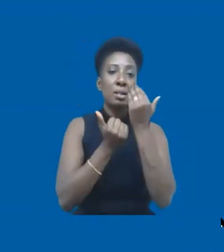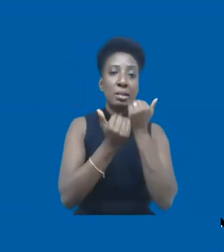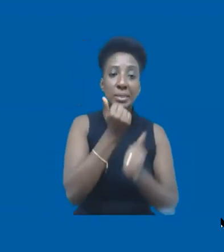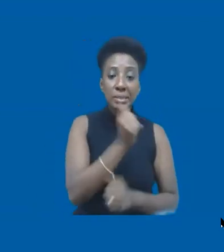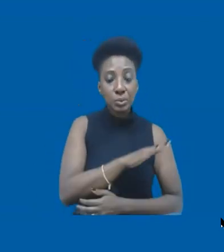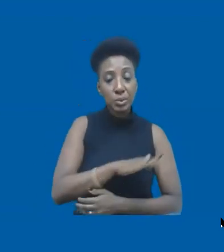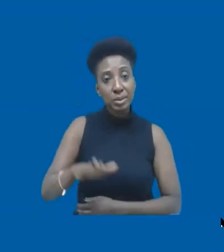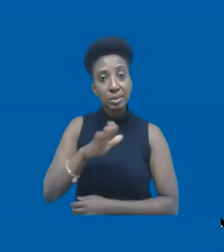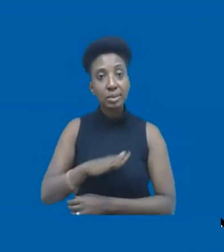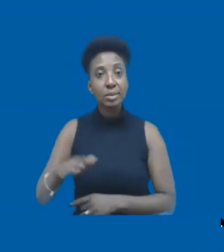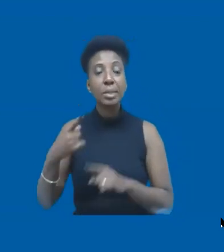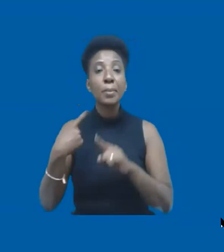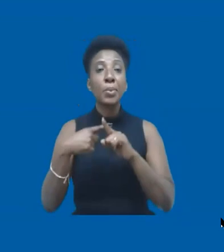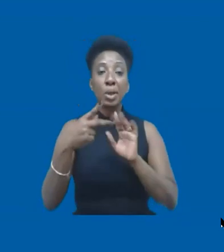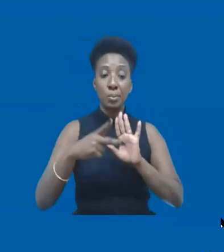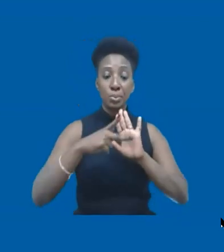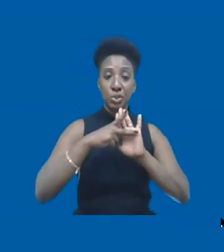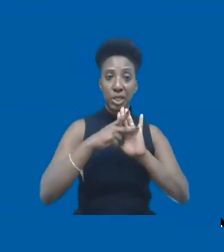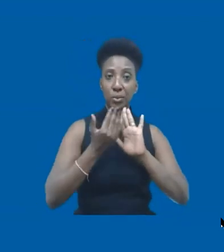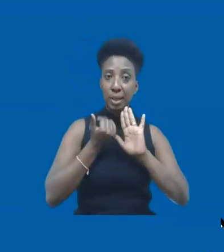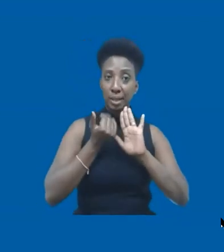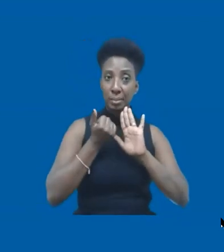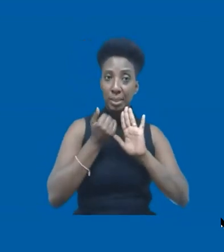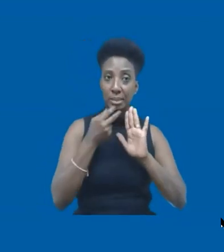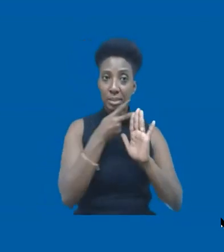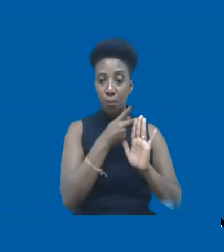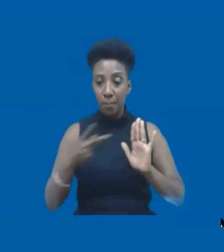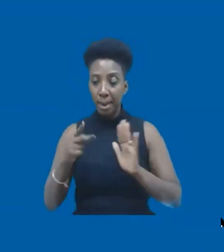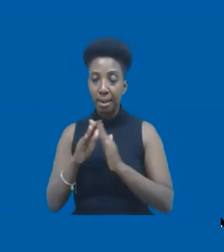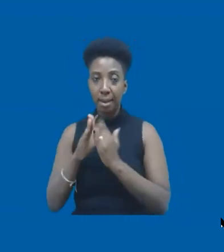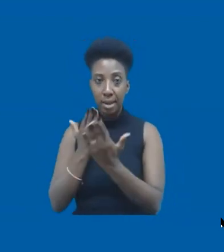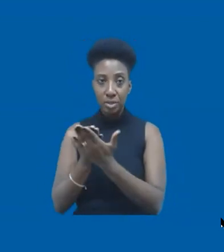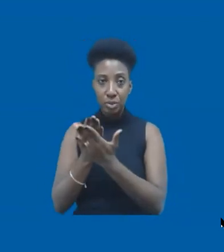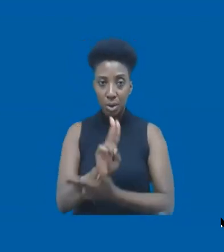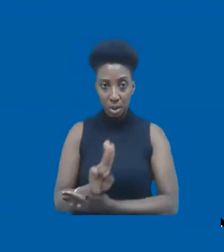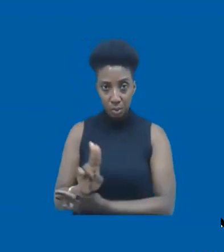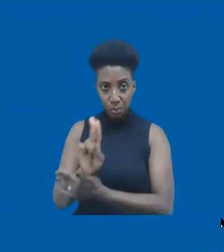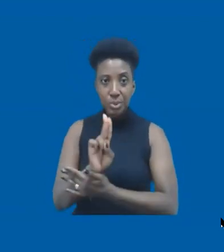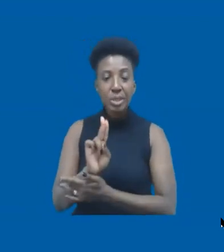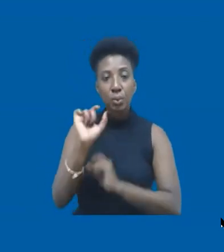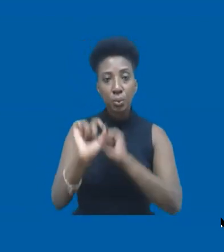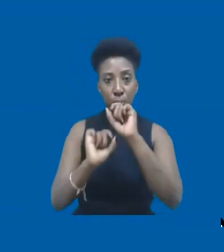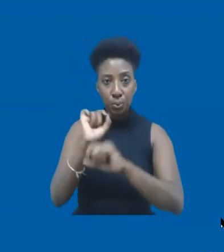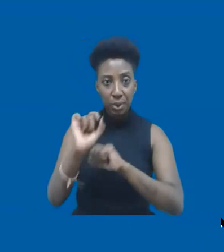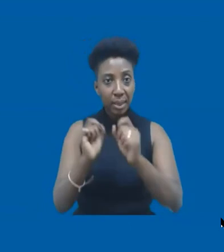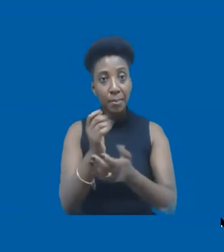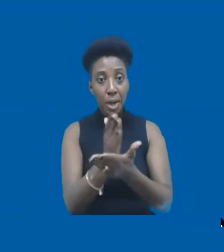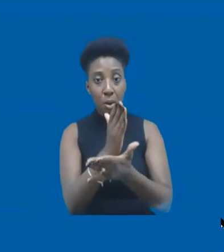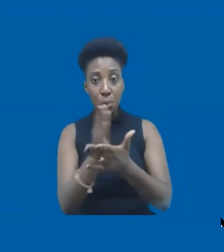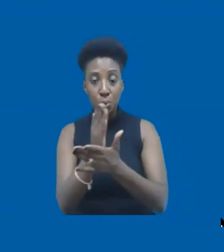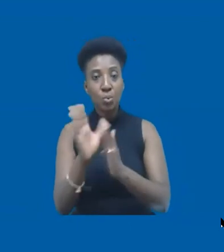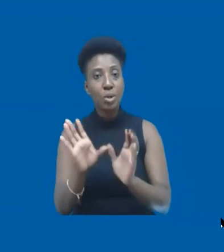o programa de alimentação escolar, ou seja, aquele alimento que são utilizados nas escolas, para muitas